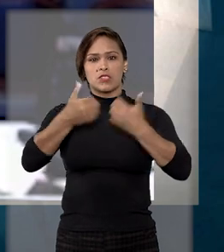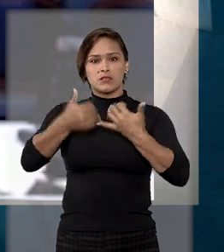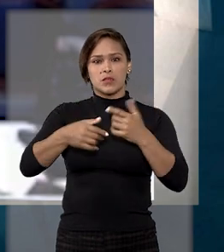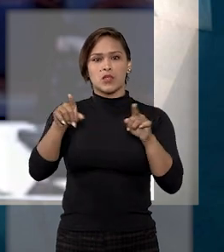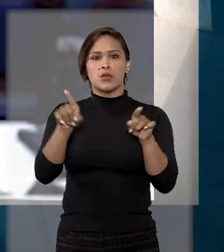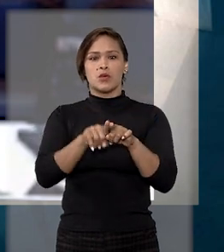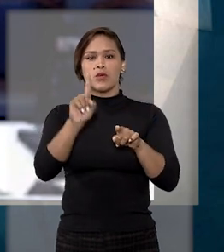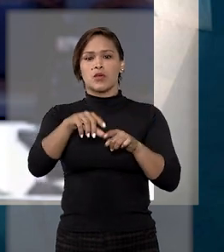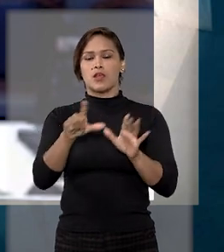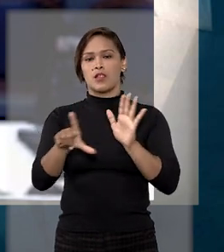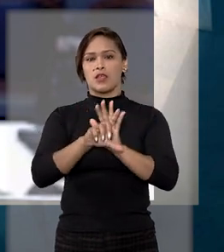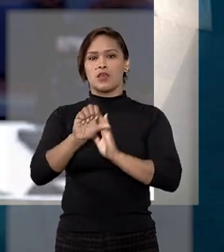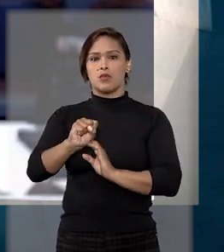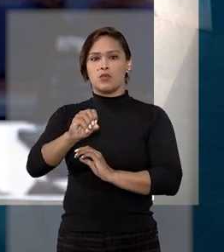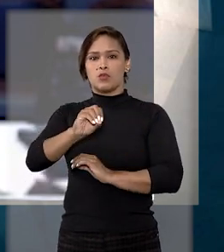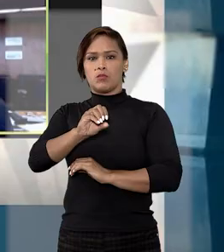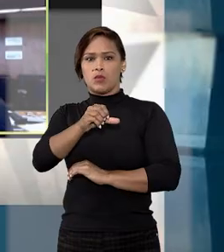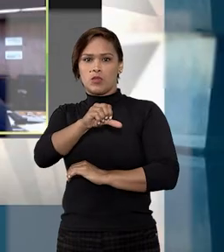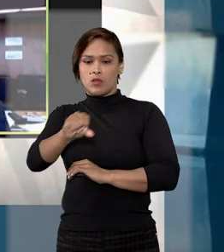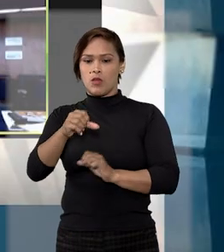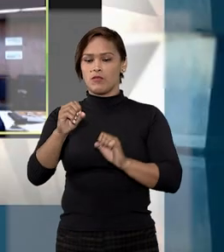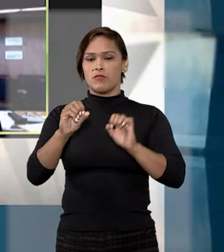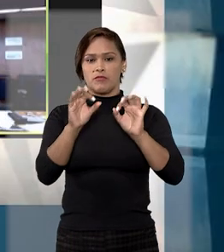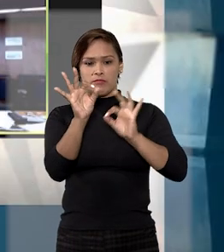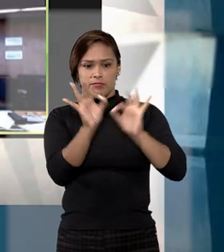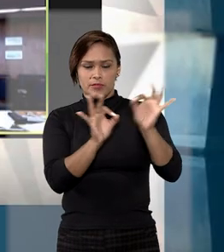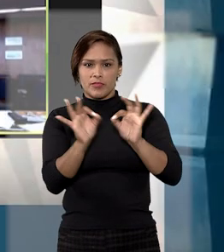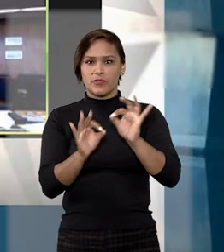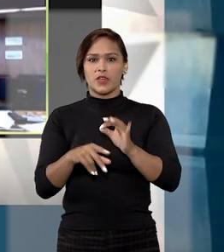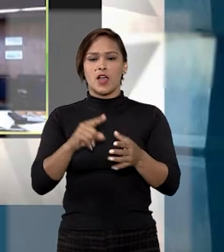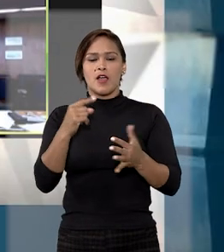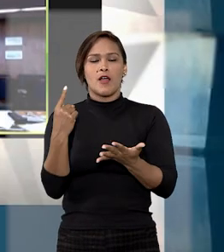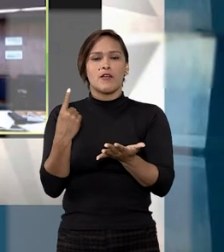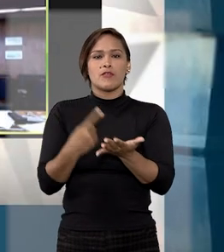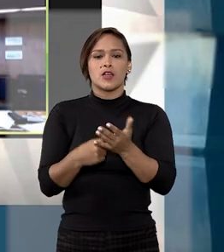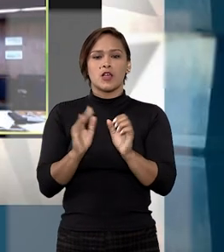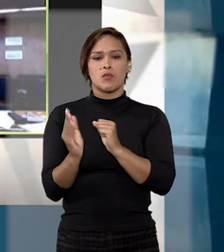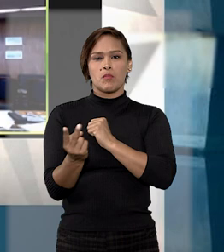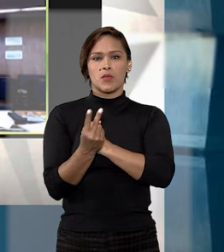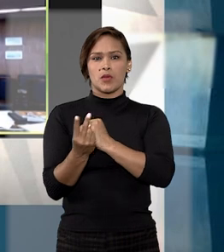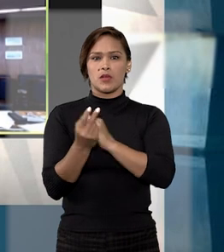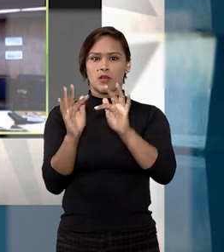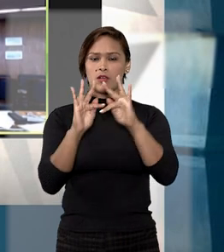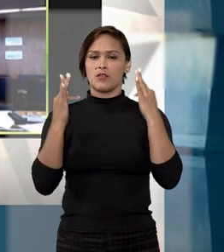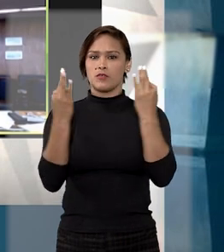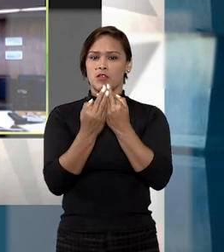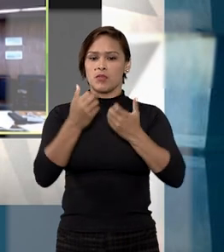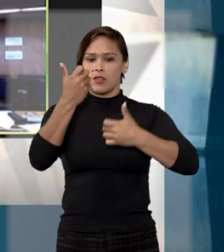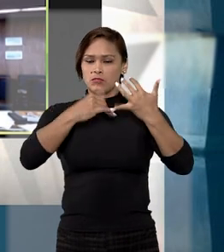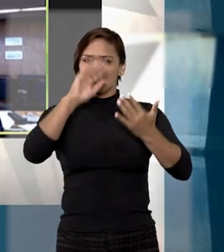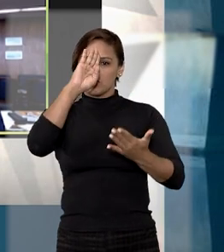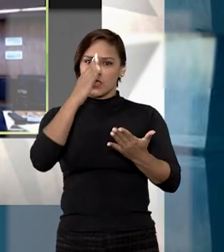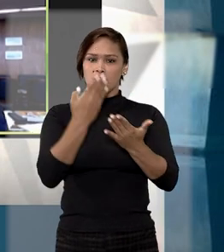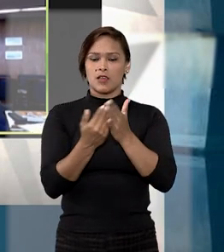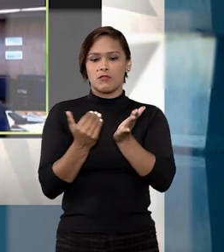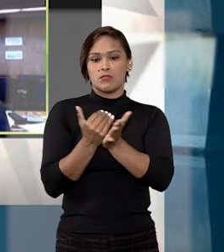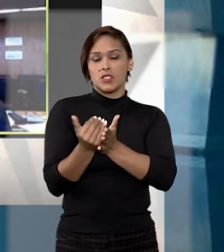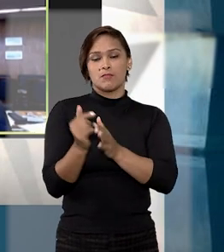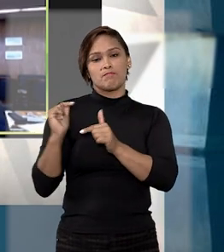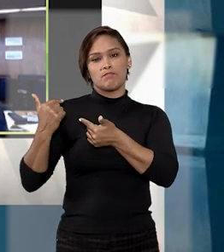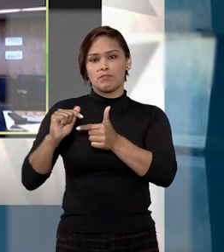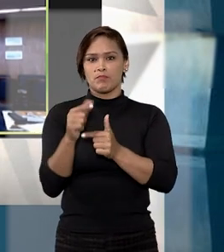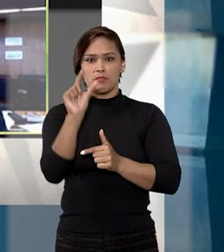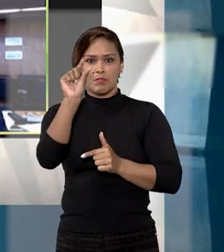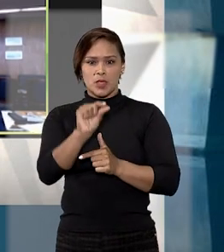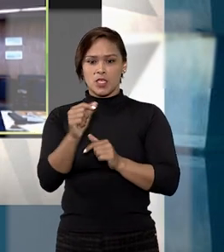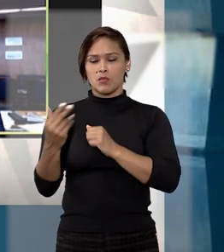explicou que a Lei 8009 foi editada com a finalidade de proteção da família e sob o espectro do princípio do patrimônio mínimo,